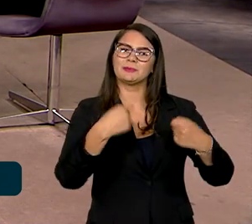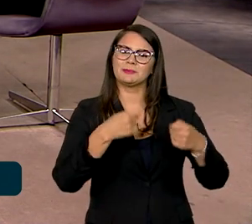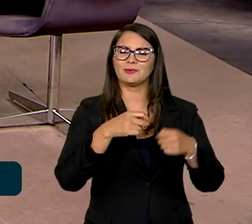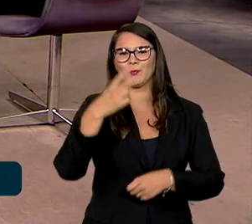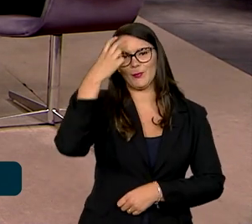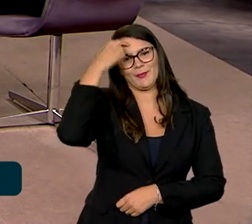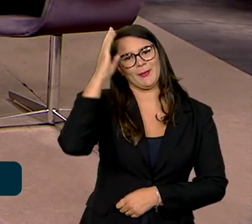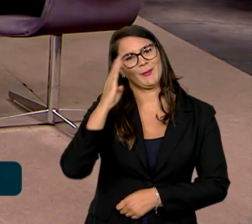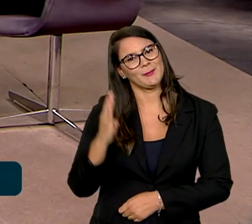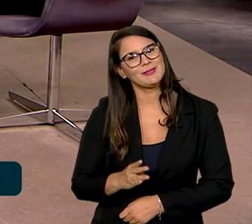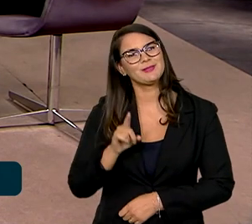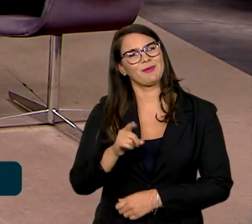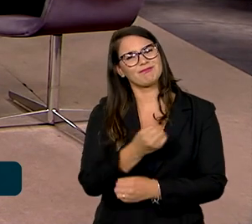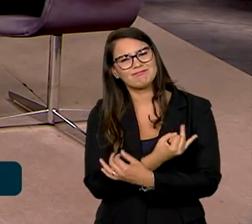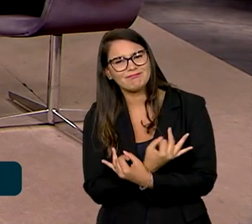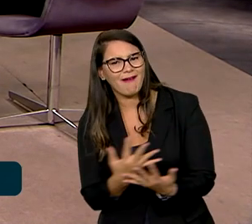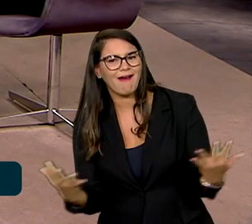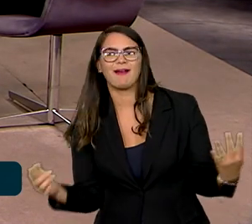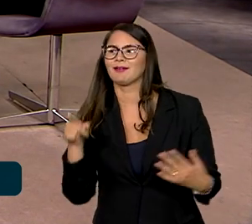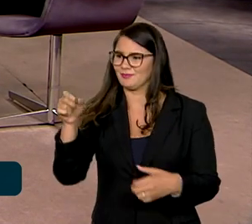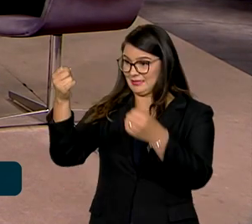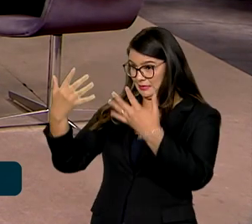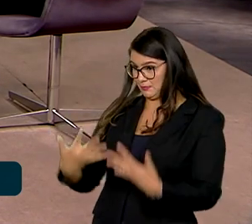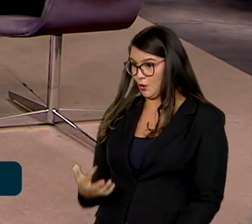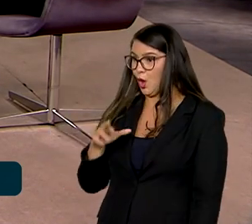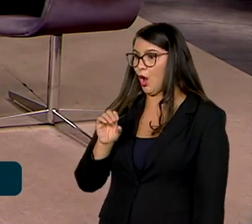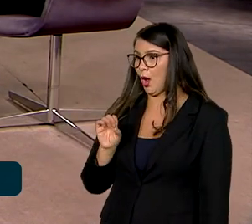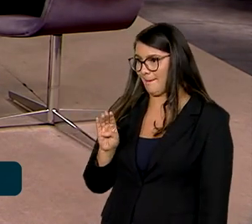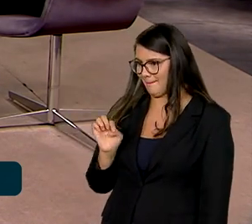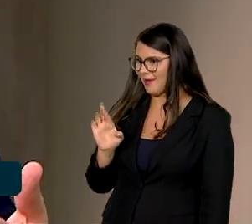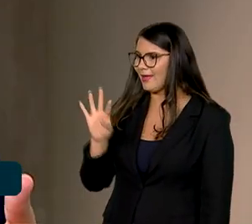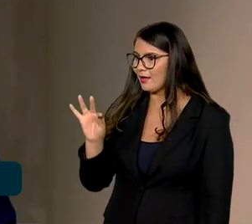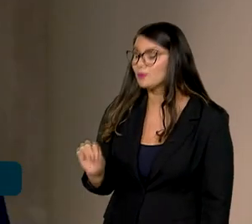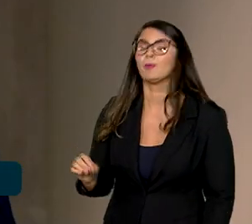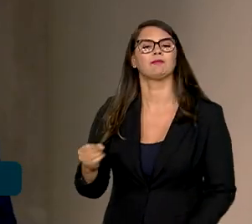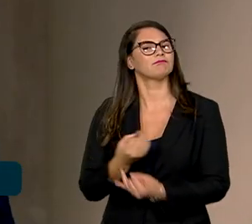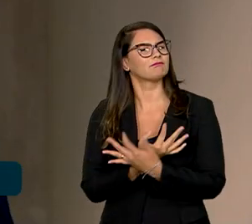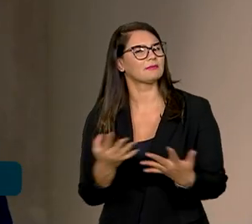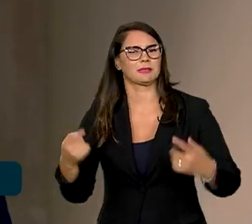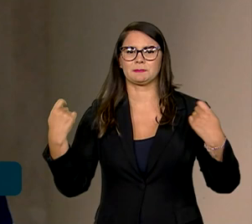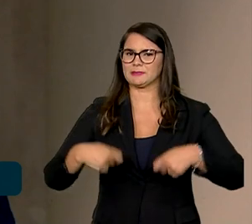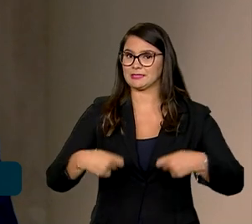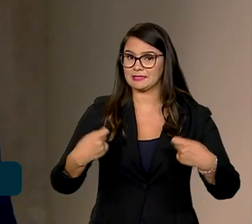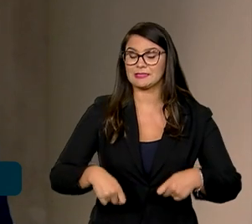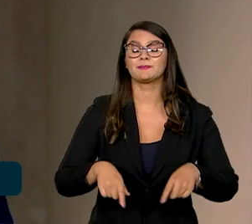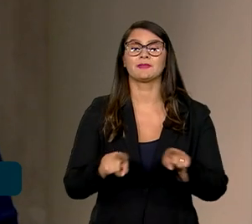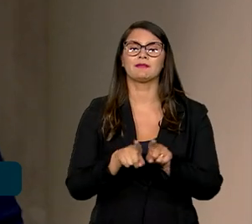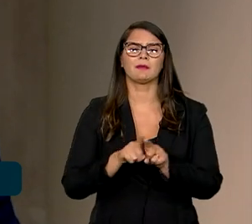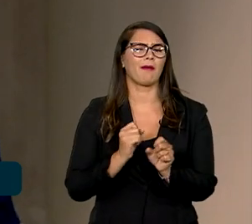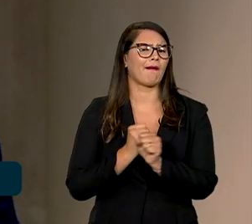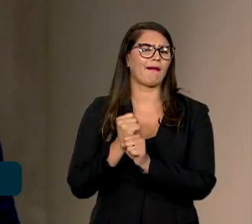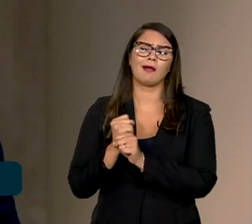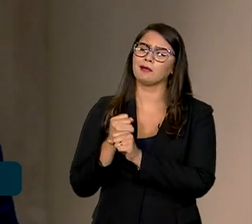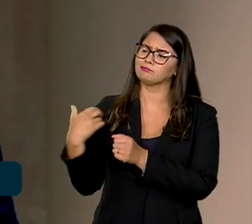brasileira com essa multiplicidade que você comentou, Roberto, na dimensão que ela necessita e que há muito tempo